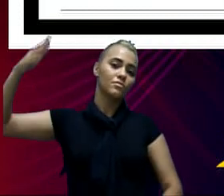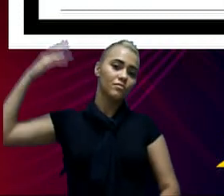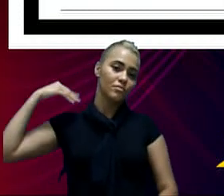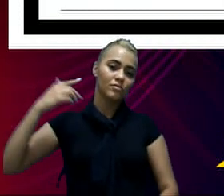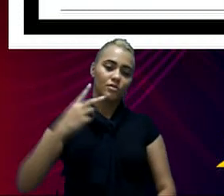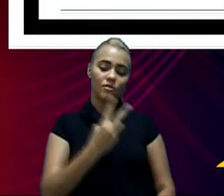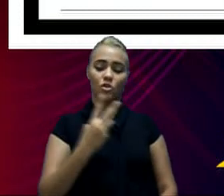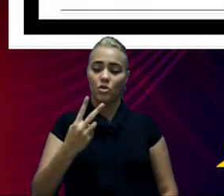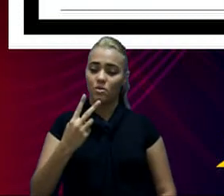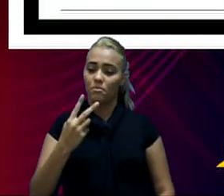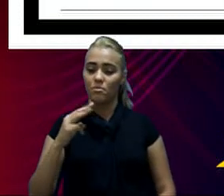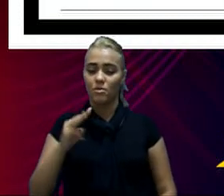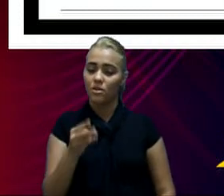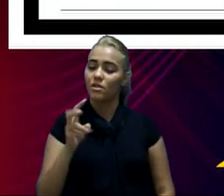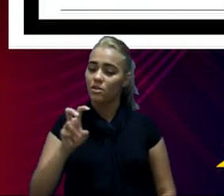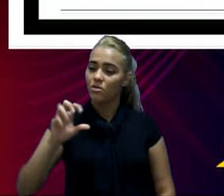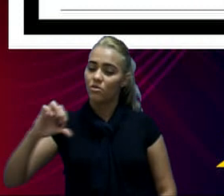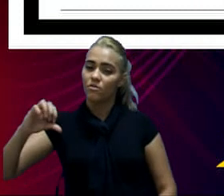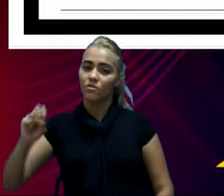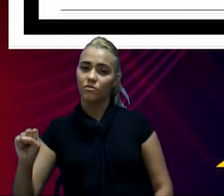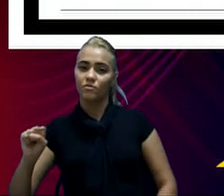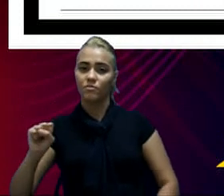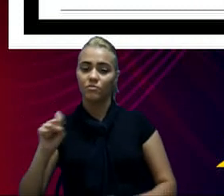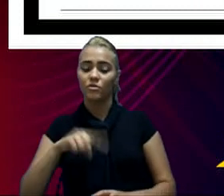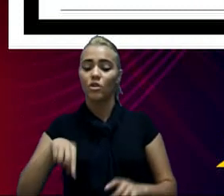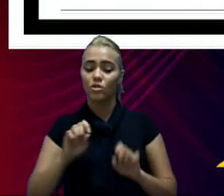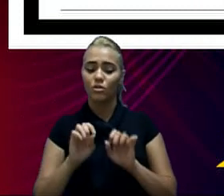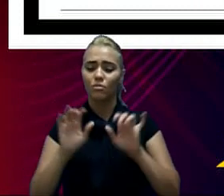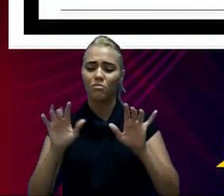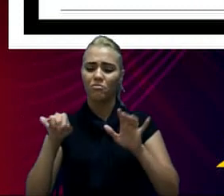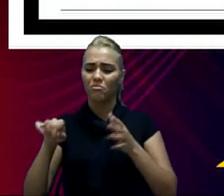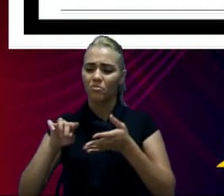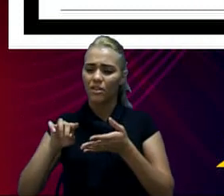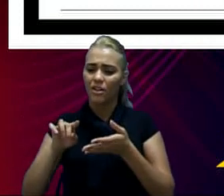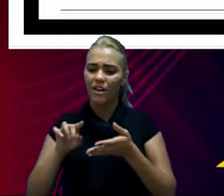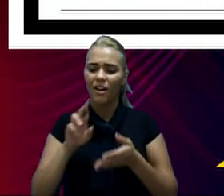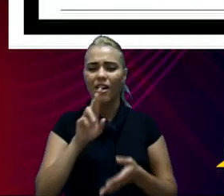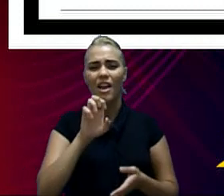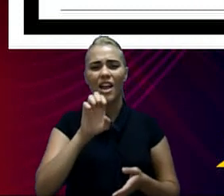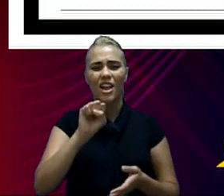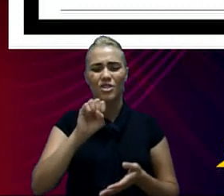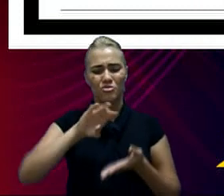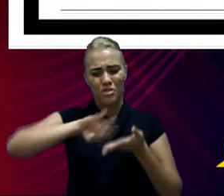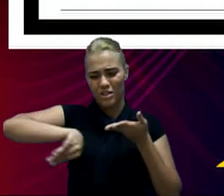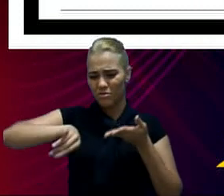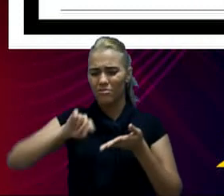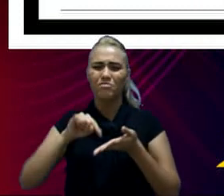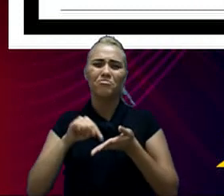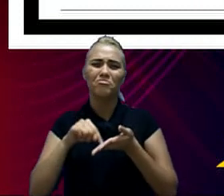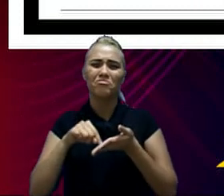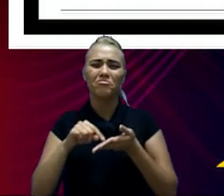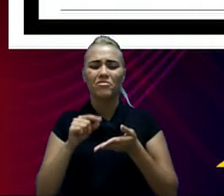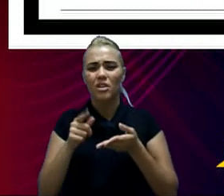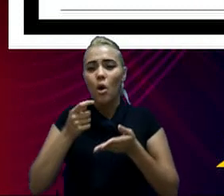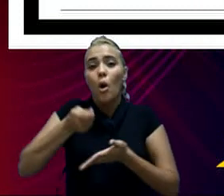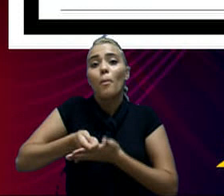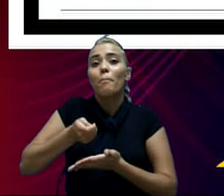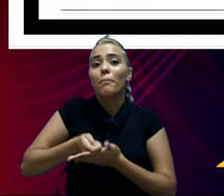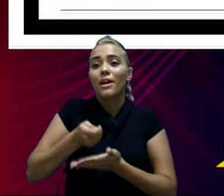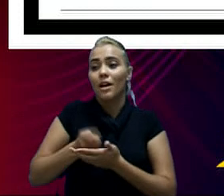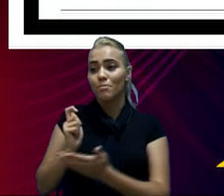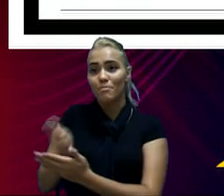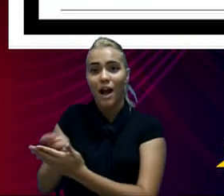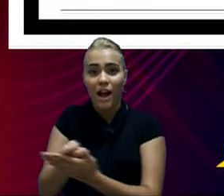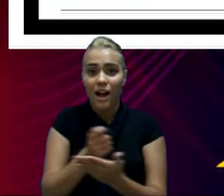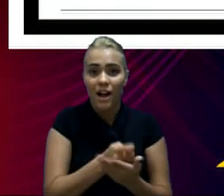,598 Aqui, cabe esclarecer o que são restos a pagar. São obrigações pendentes de pagamentos